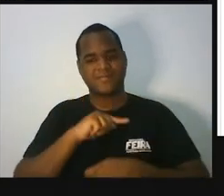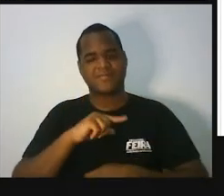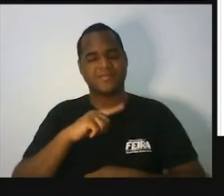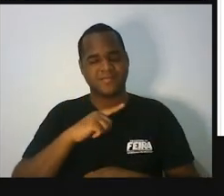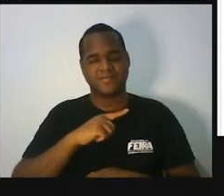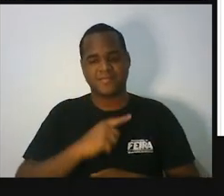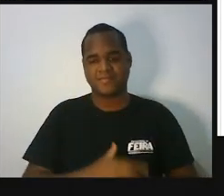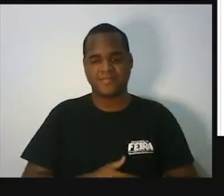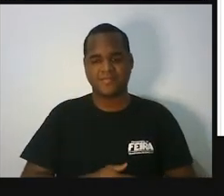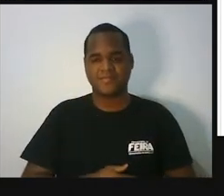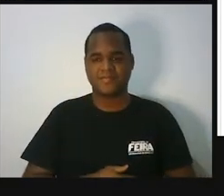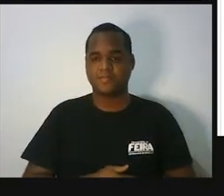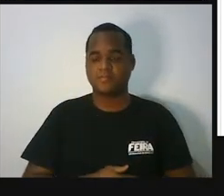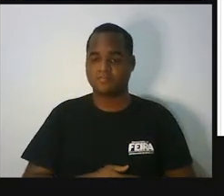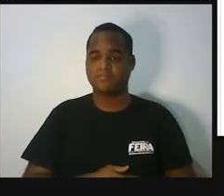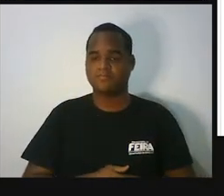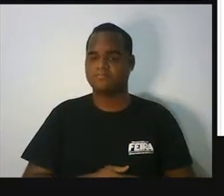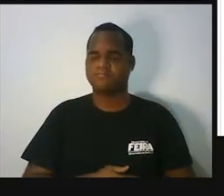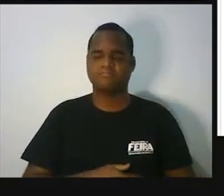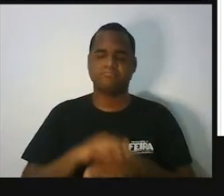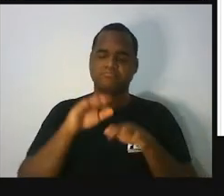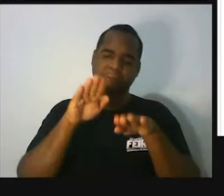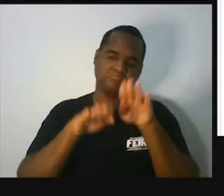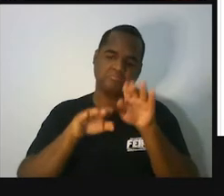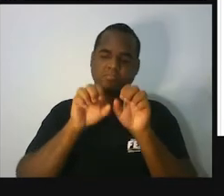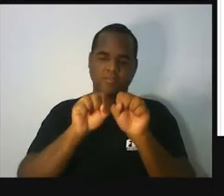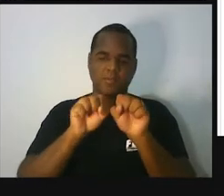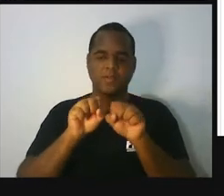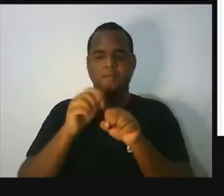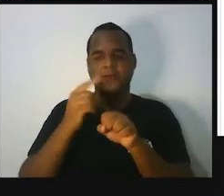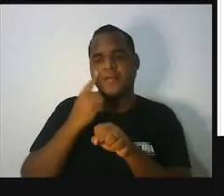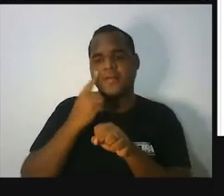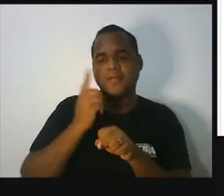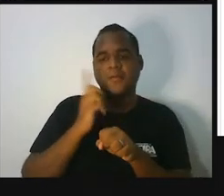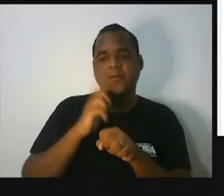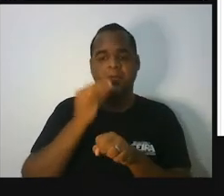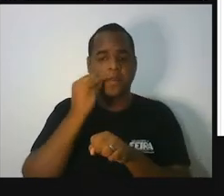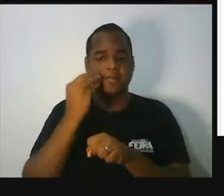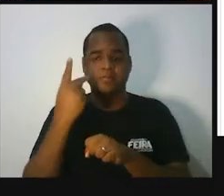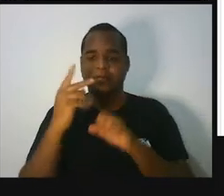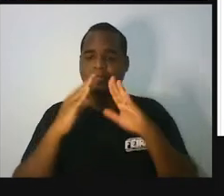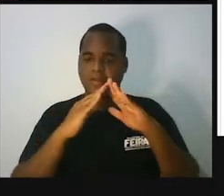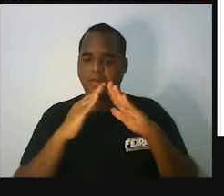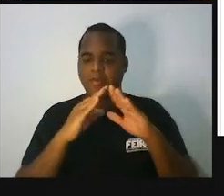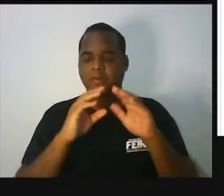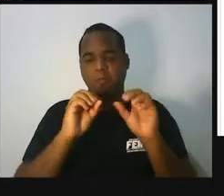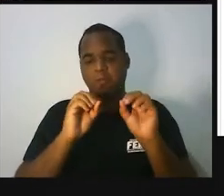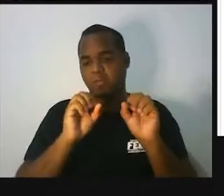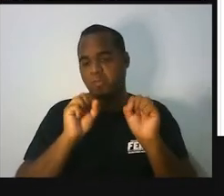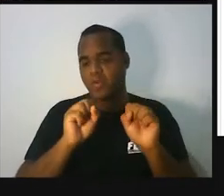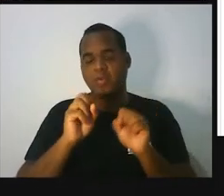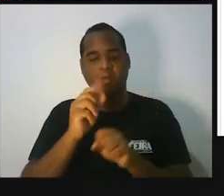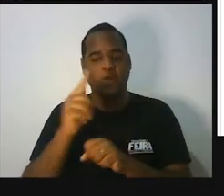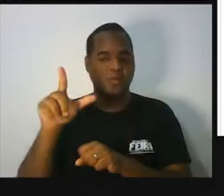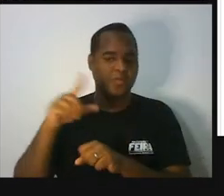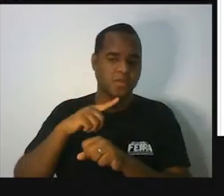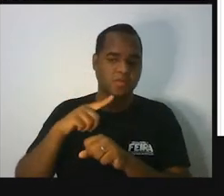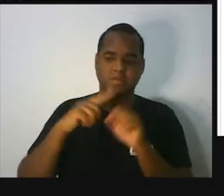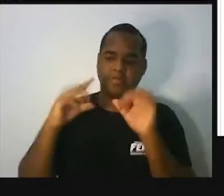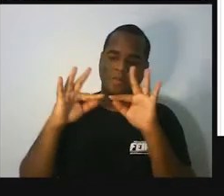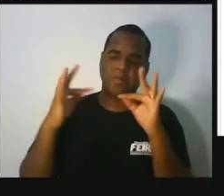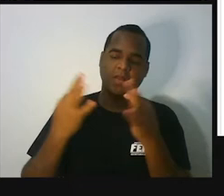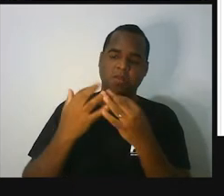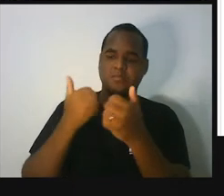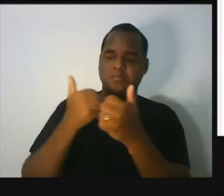Talvez você possa ver isso na sua casa ou na casa de um parente, de um